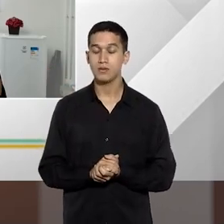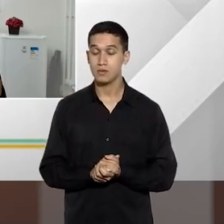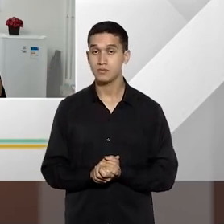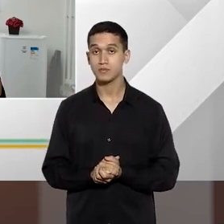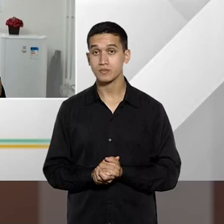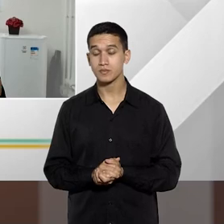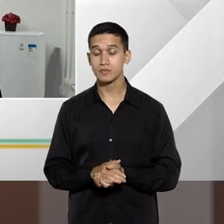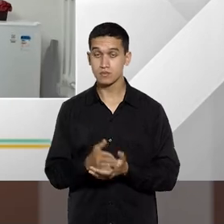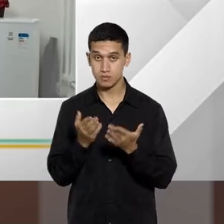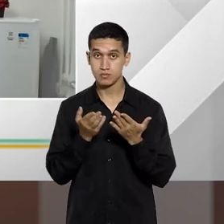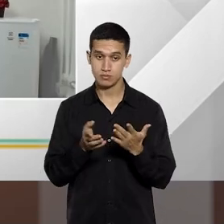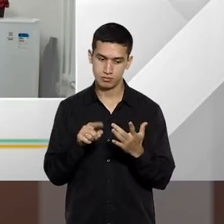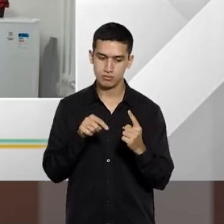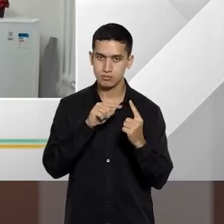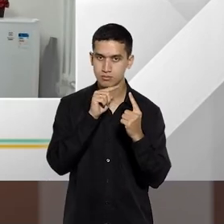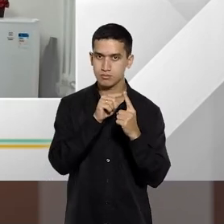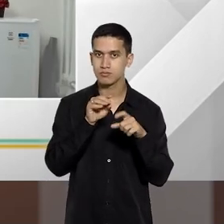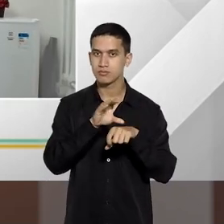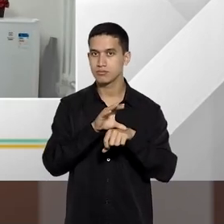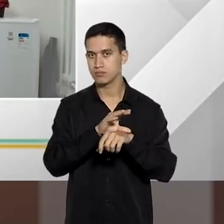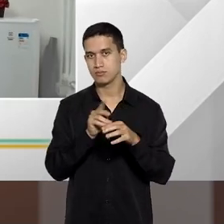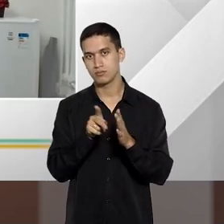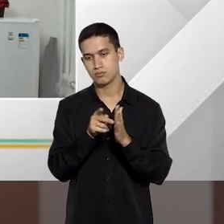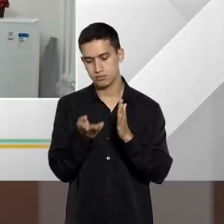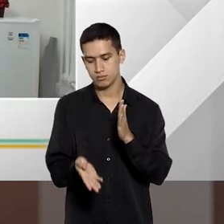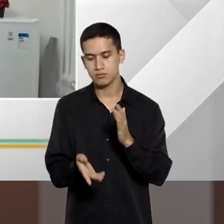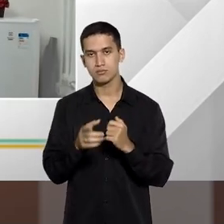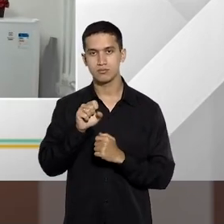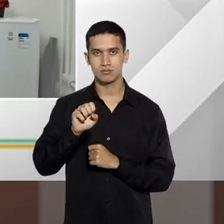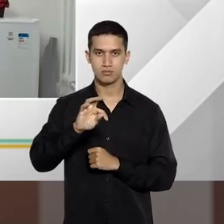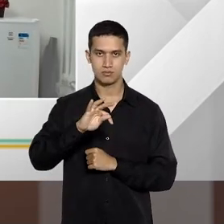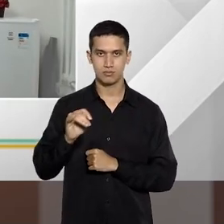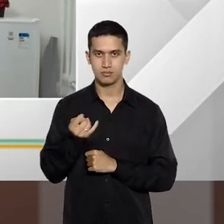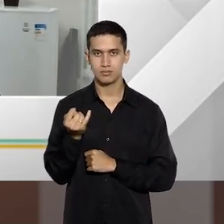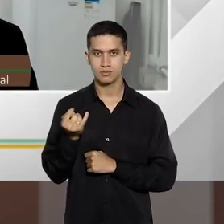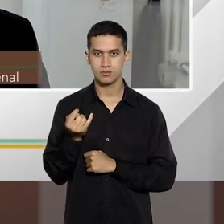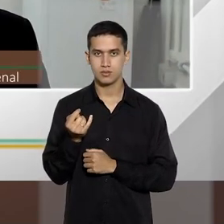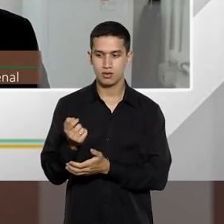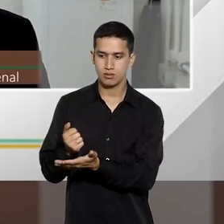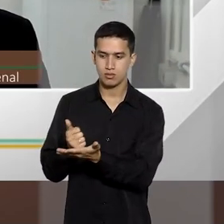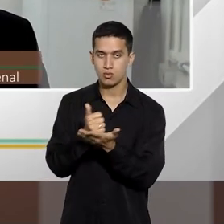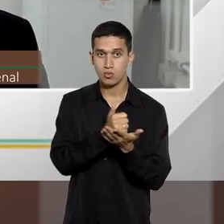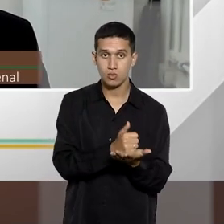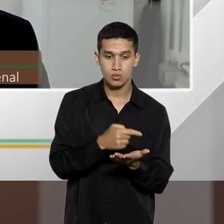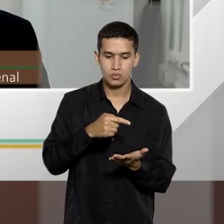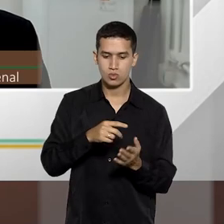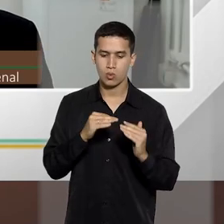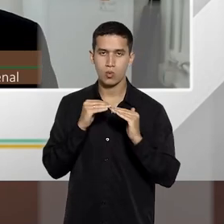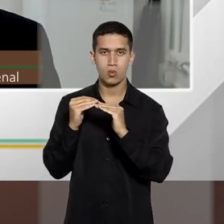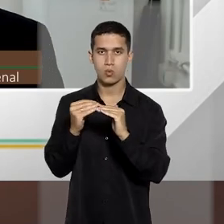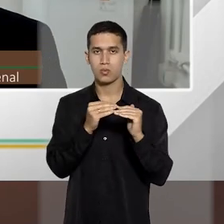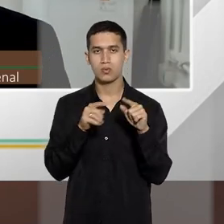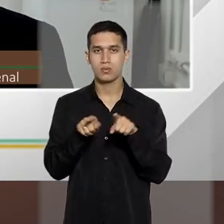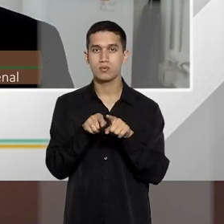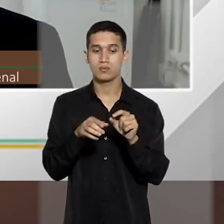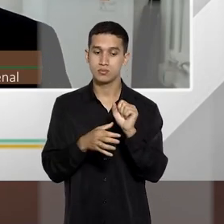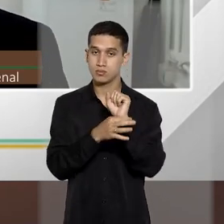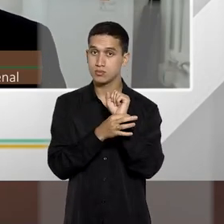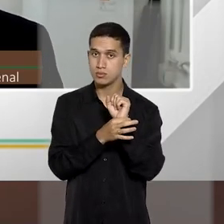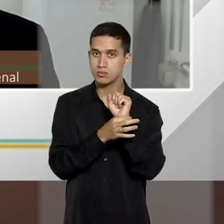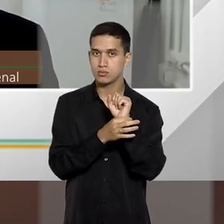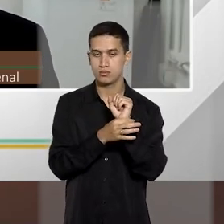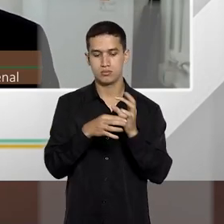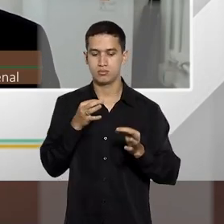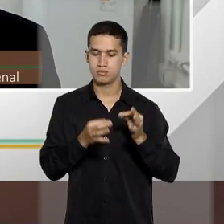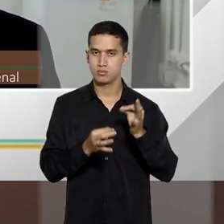Essa é a missão constitucional do STJ, né? Trazer essa uniformização e segurança jurídica. Para a gente aqui